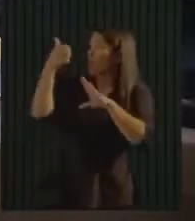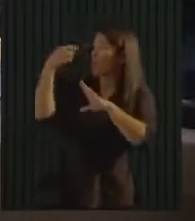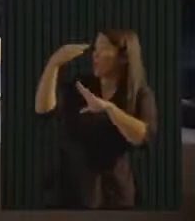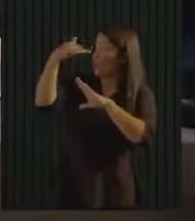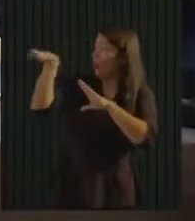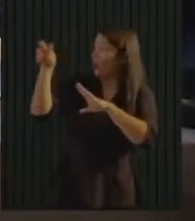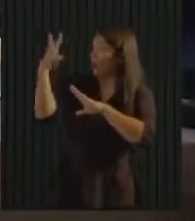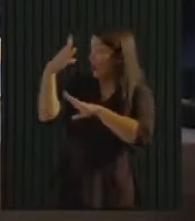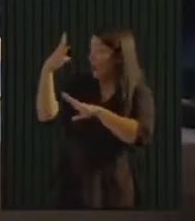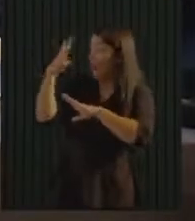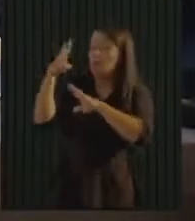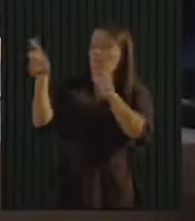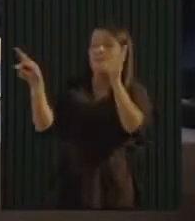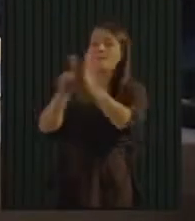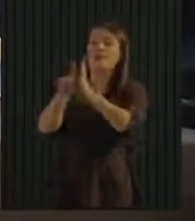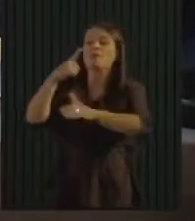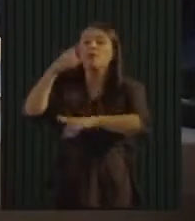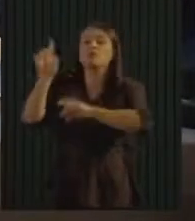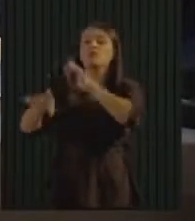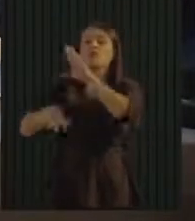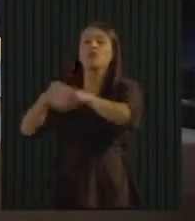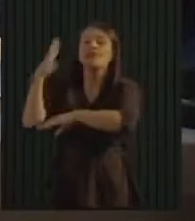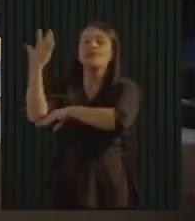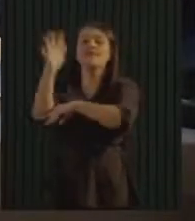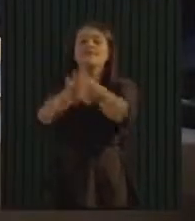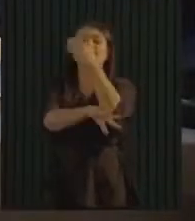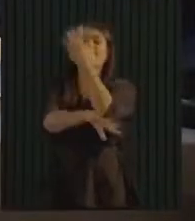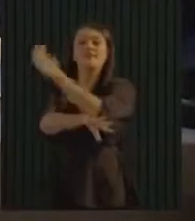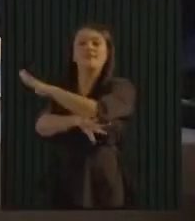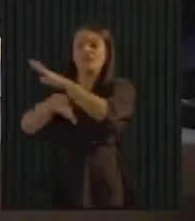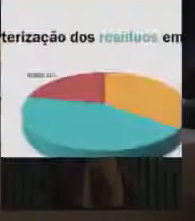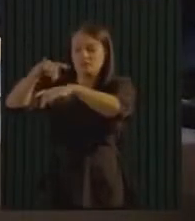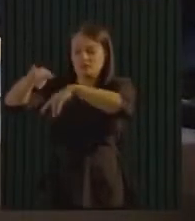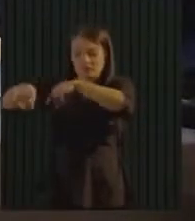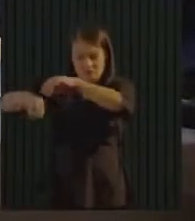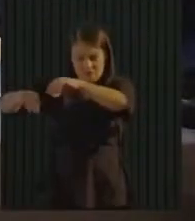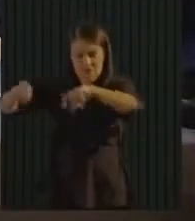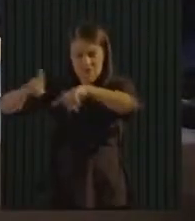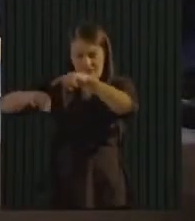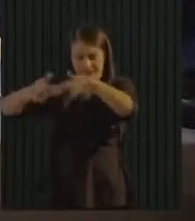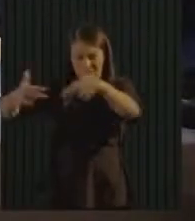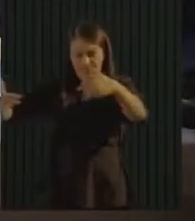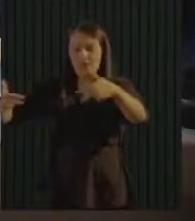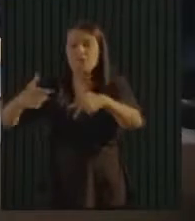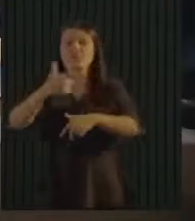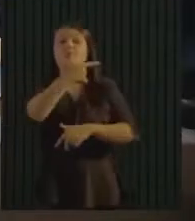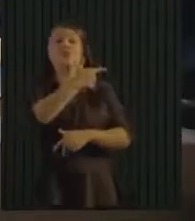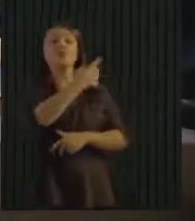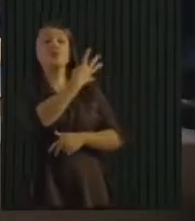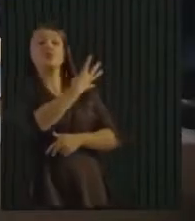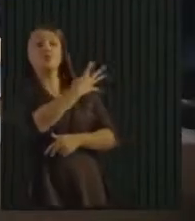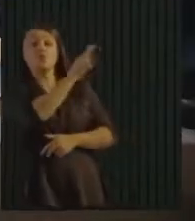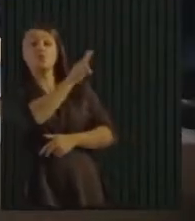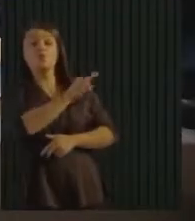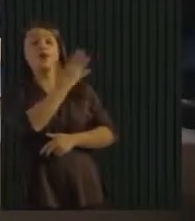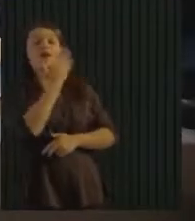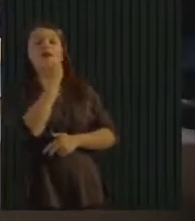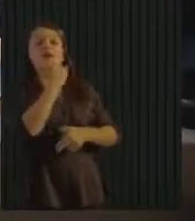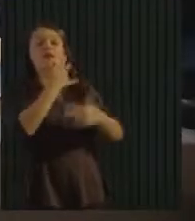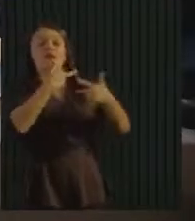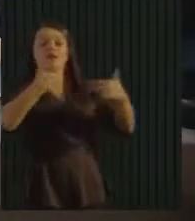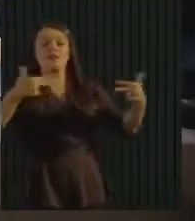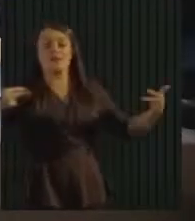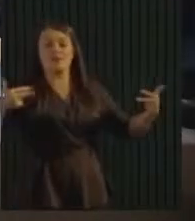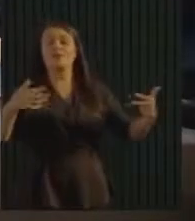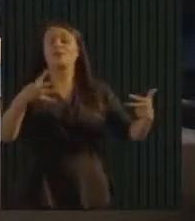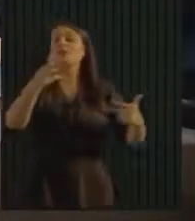orgânica. É importante destacar que 11% é verde, vocês vão entender isso lá na frente, e 24% é alimento. 43